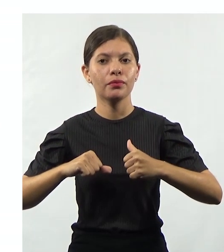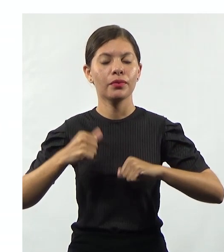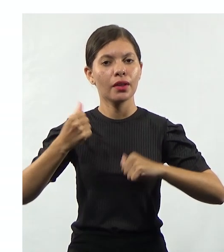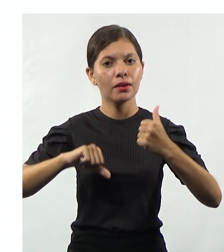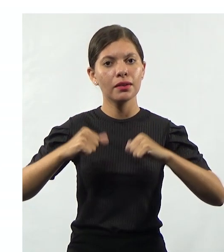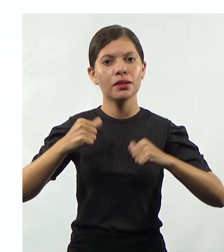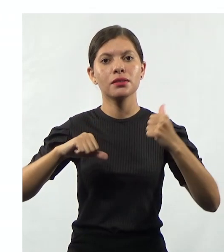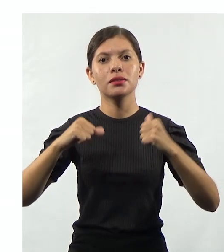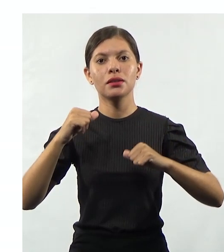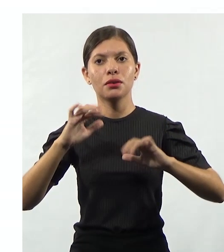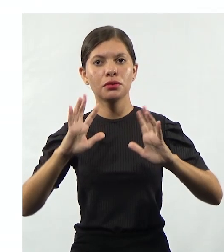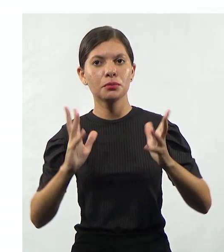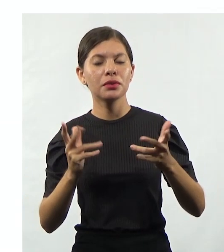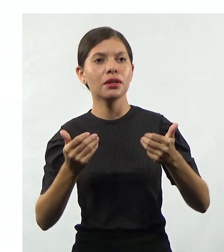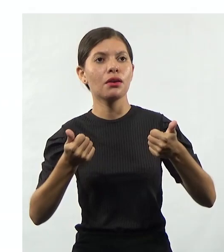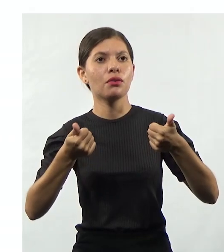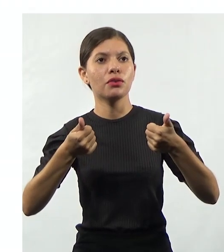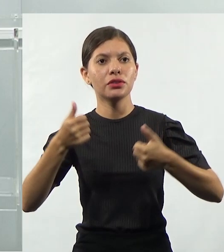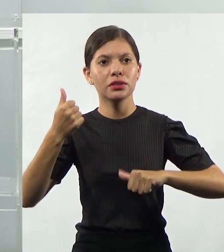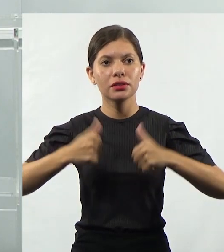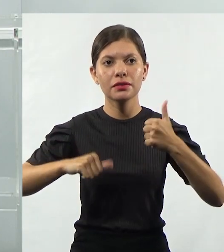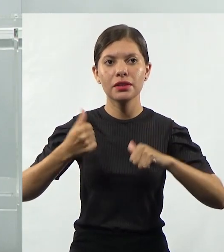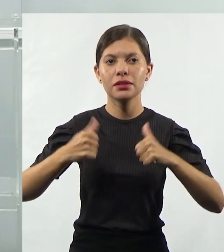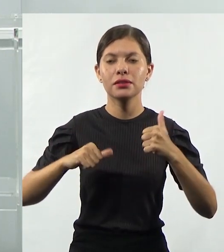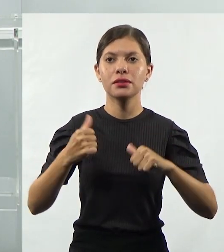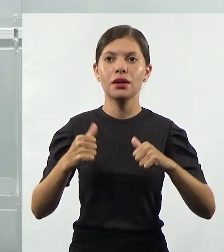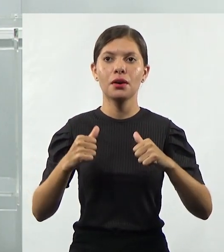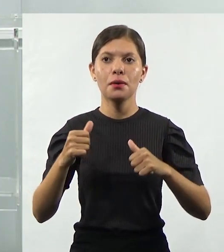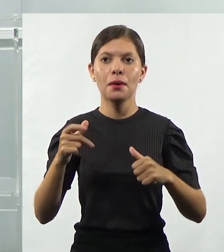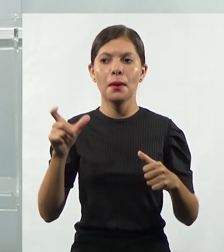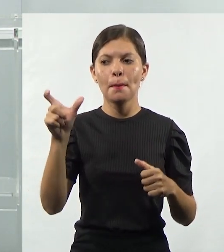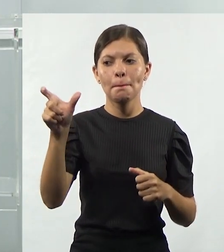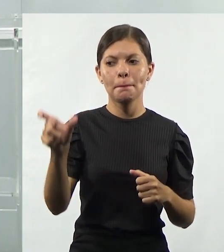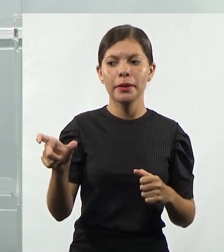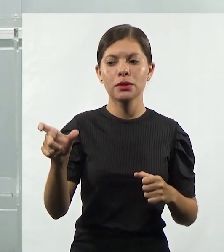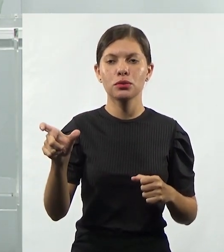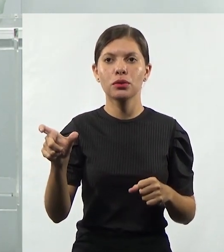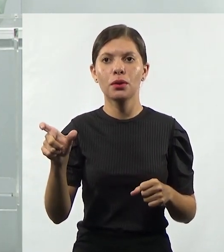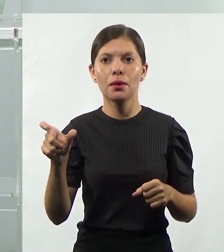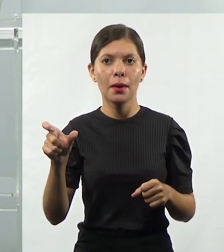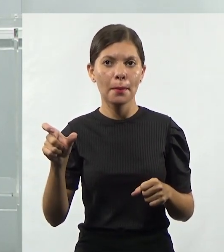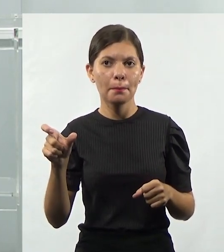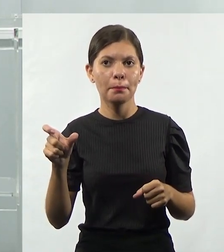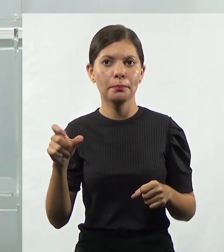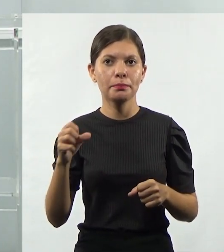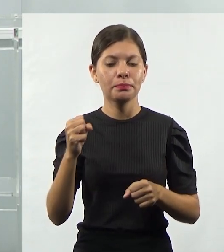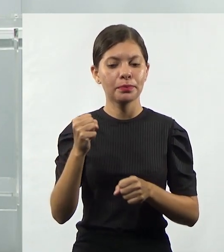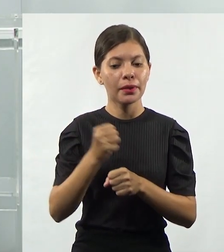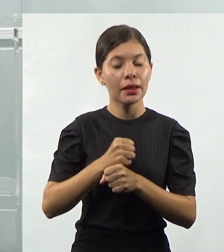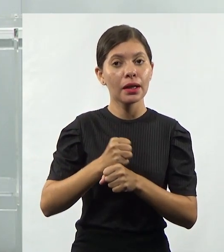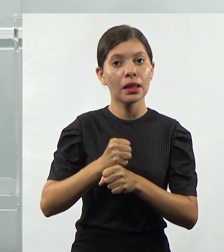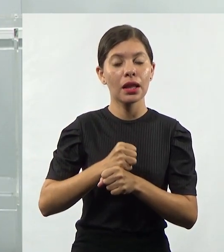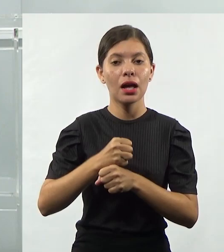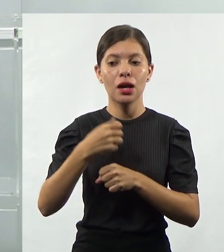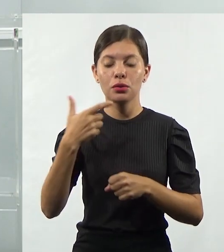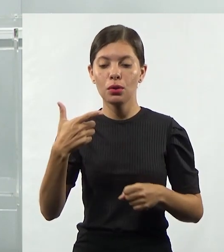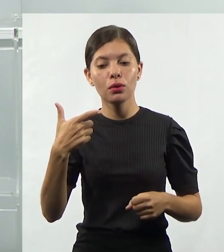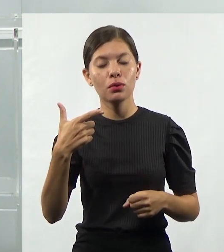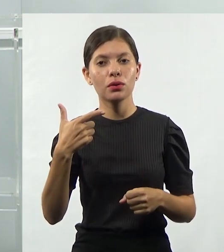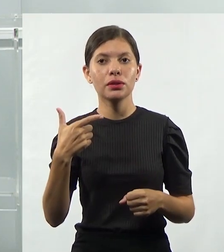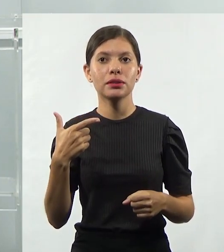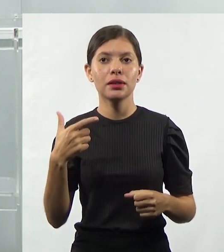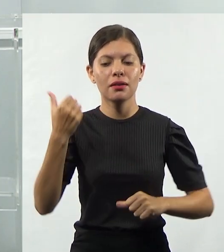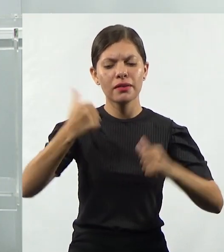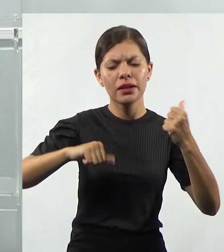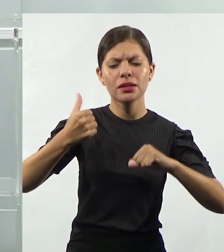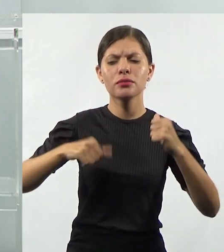desempenho. São avaliações periódicas que as pessoas são submetidas a cada ano, a cada